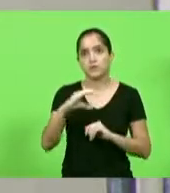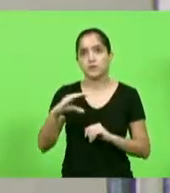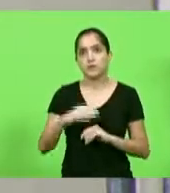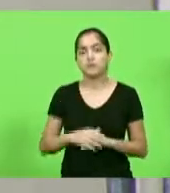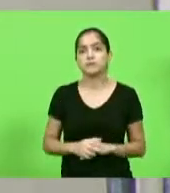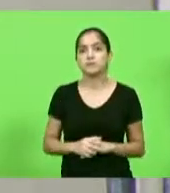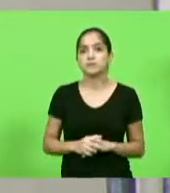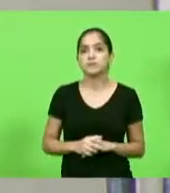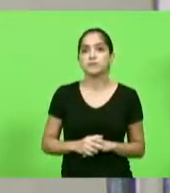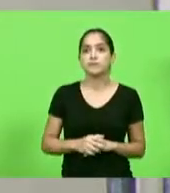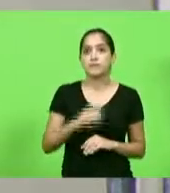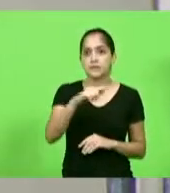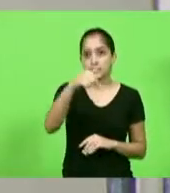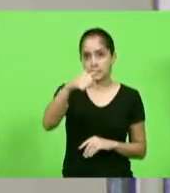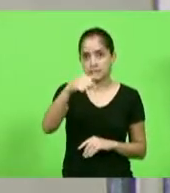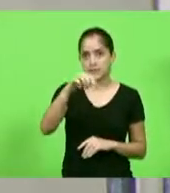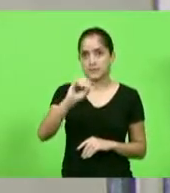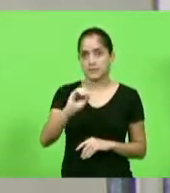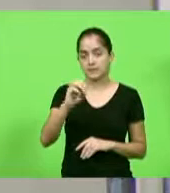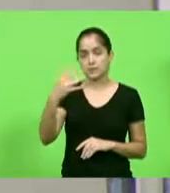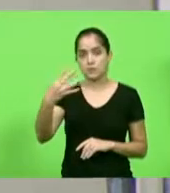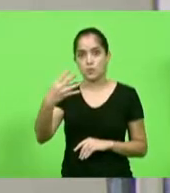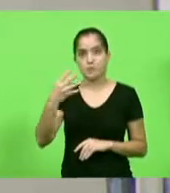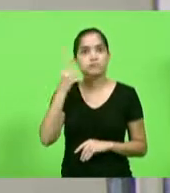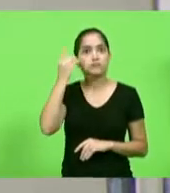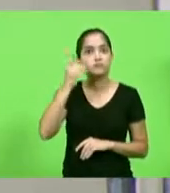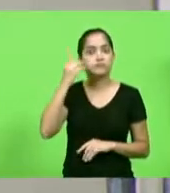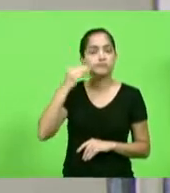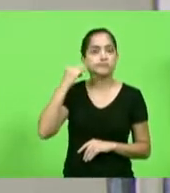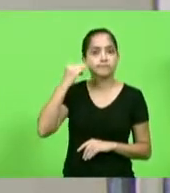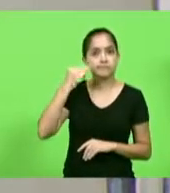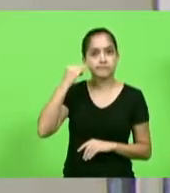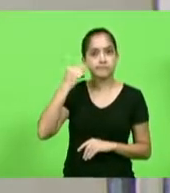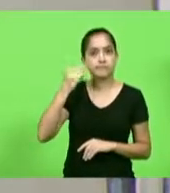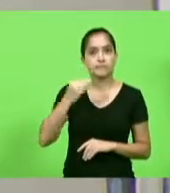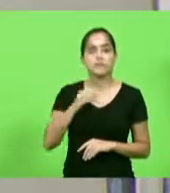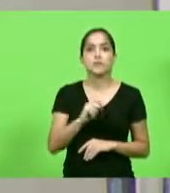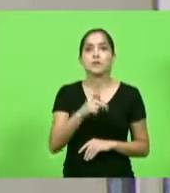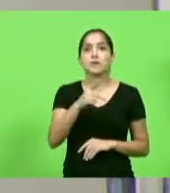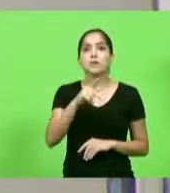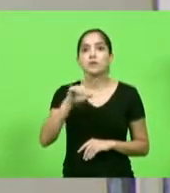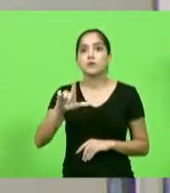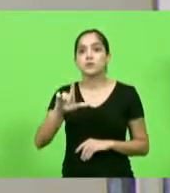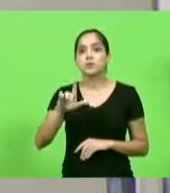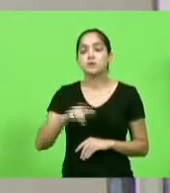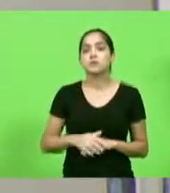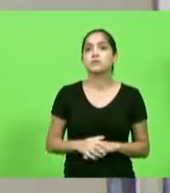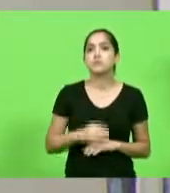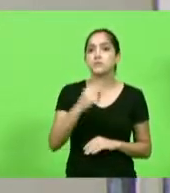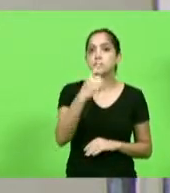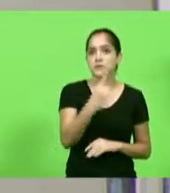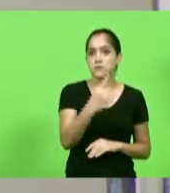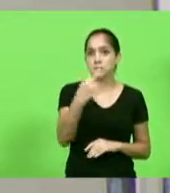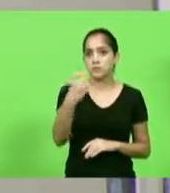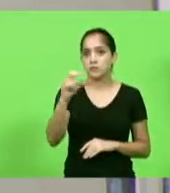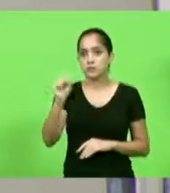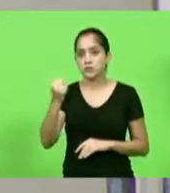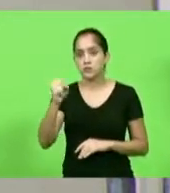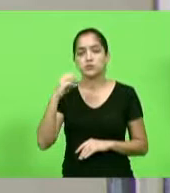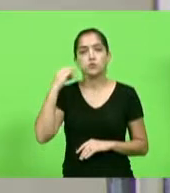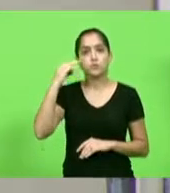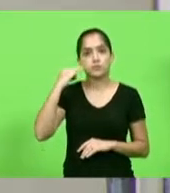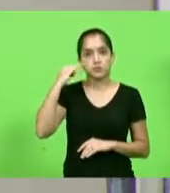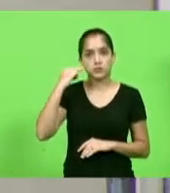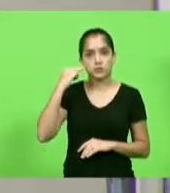Projeto de lei 70.4 de 2020, autor do deputado Márcio Machado. Projeto de lei 128.5 de 2020, autor do deputado Márcio